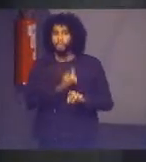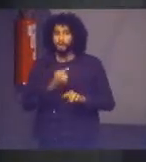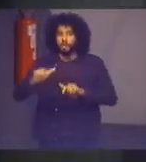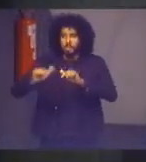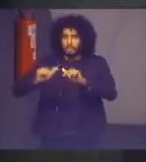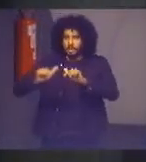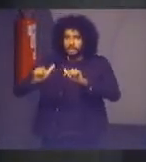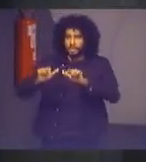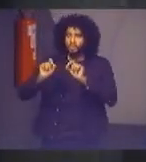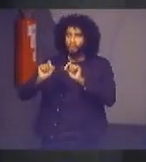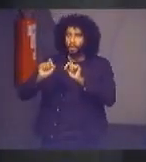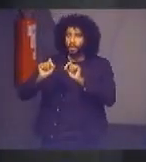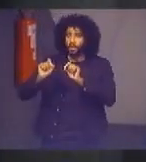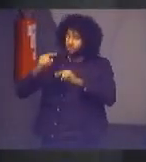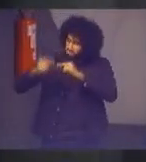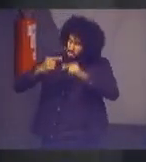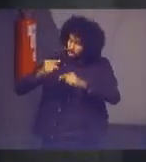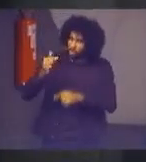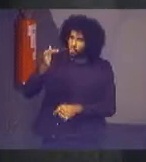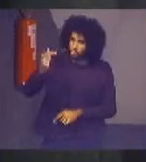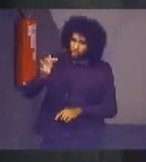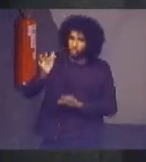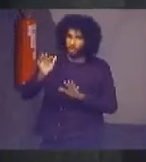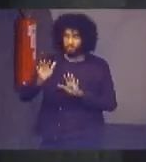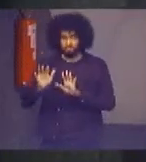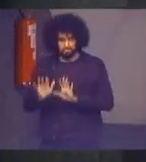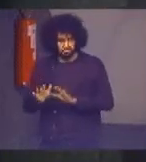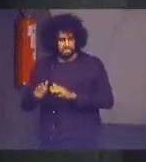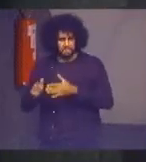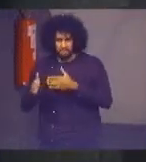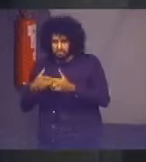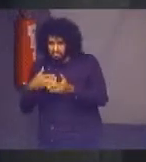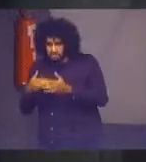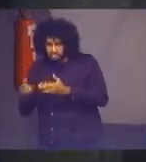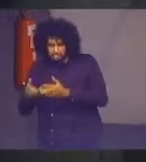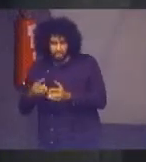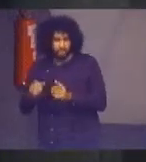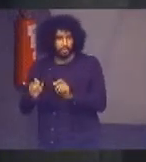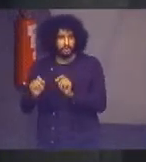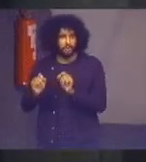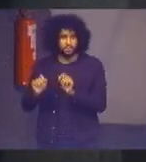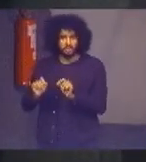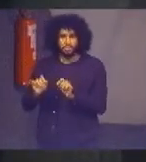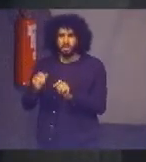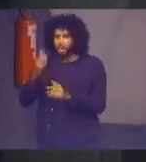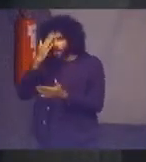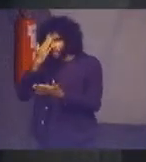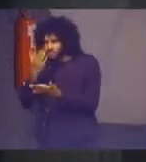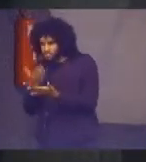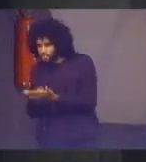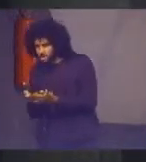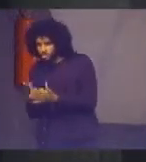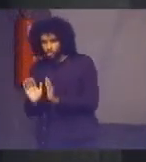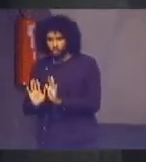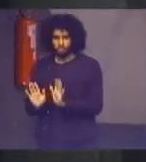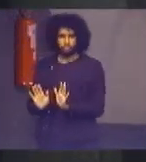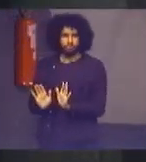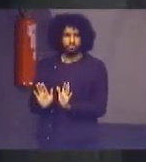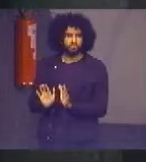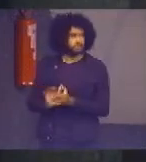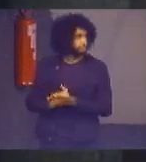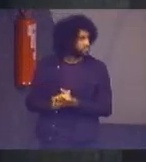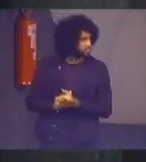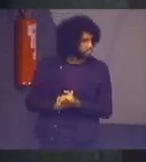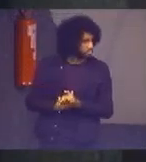para o futuro independentemente do credo e da